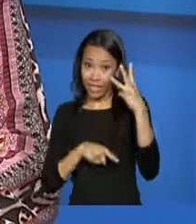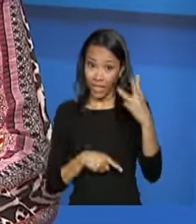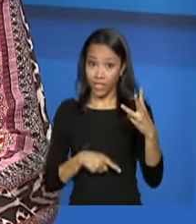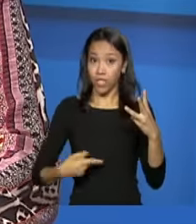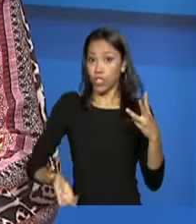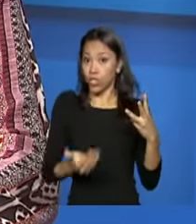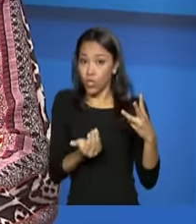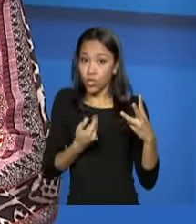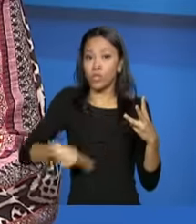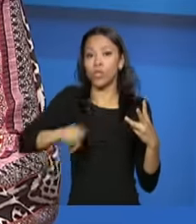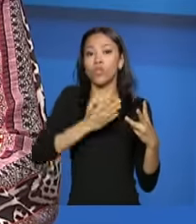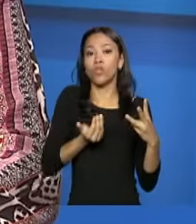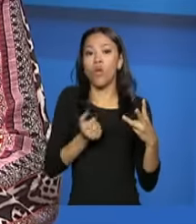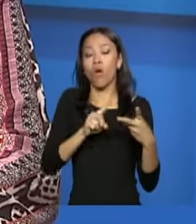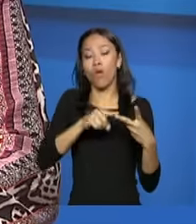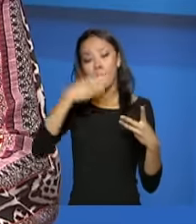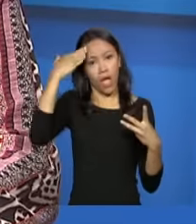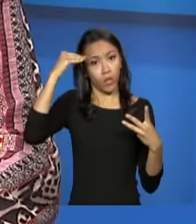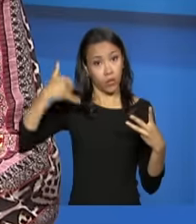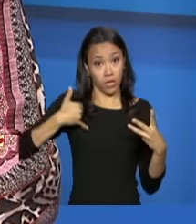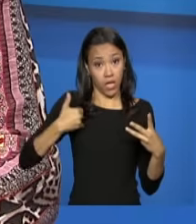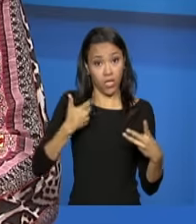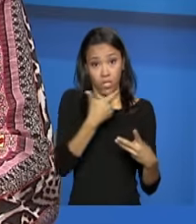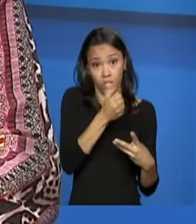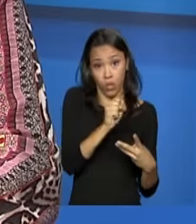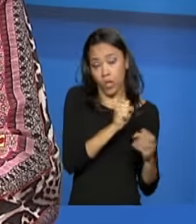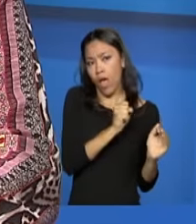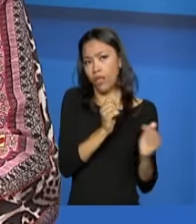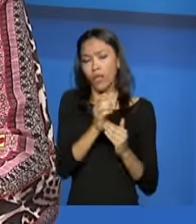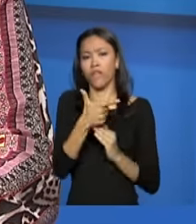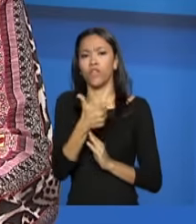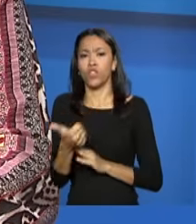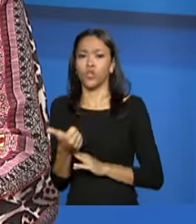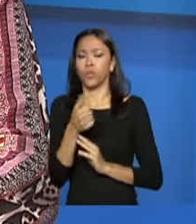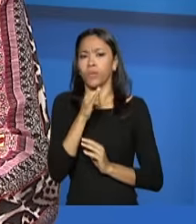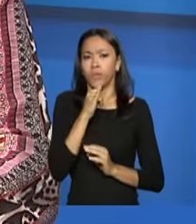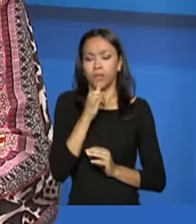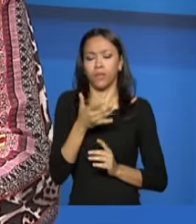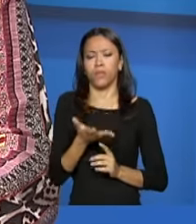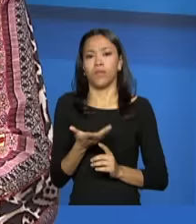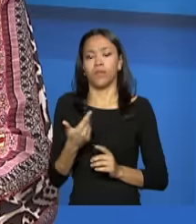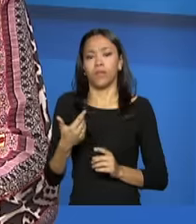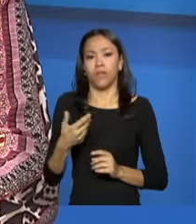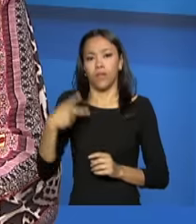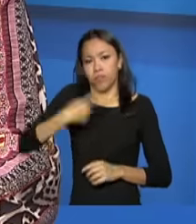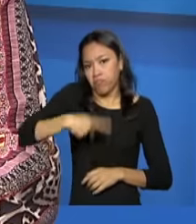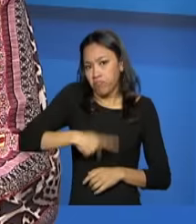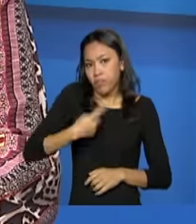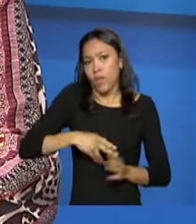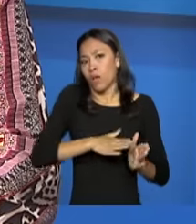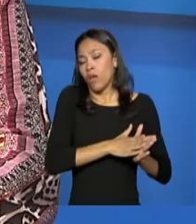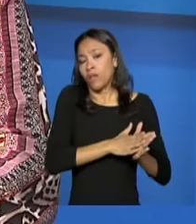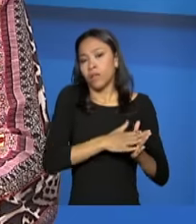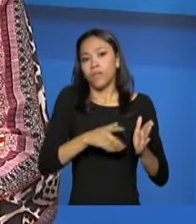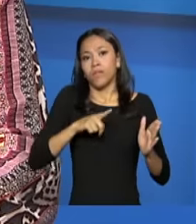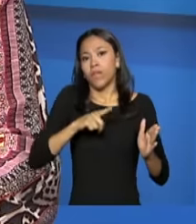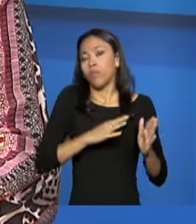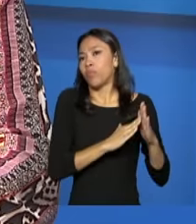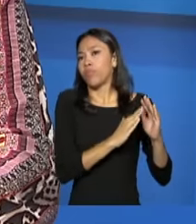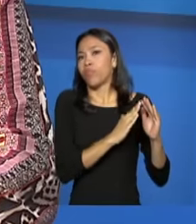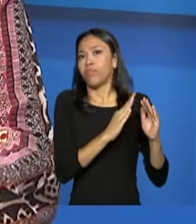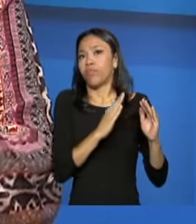adultos, aí da faixa etária de 18 a 21 anos, que tiveram trajetória de acolhimento, por longo período de acolhimento, chegam na